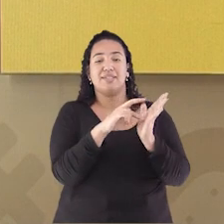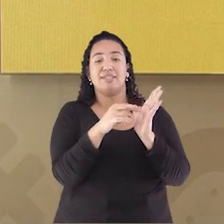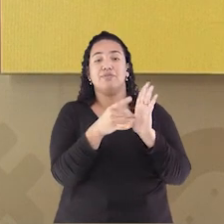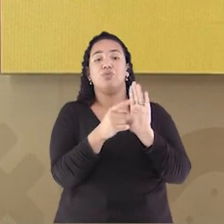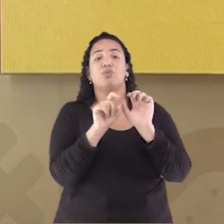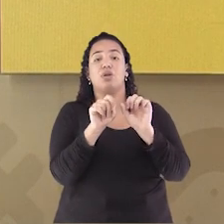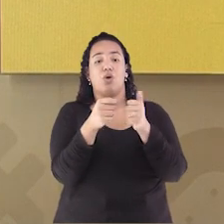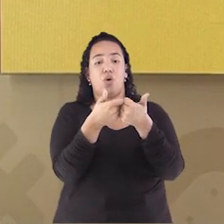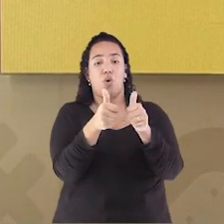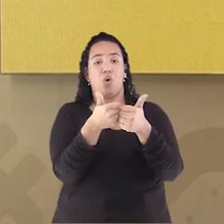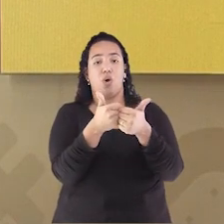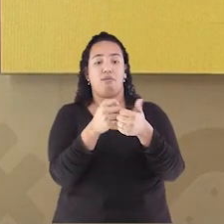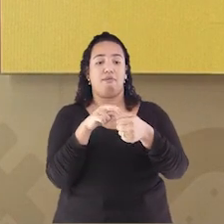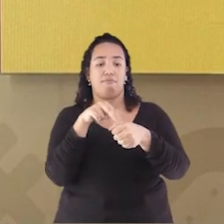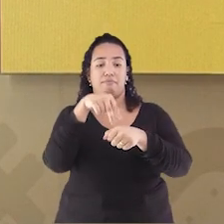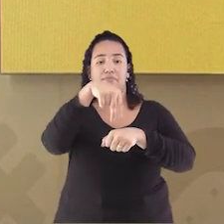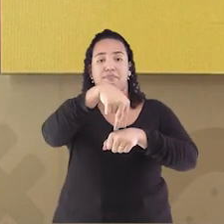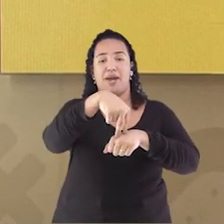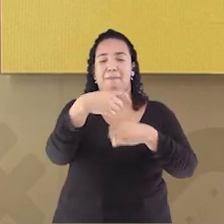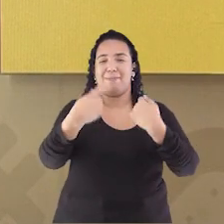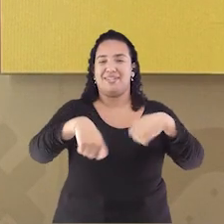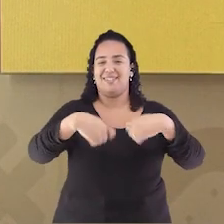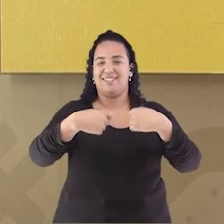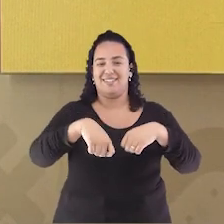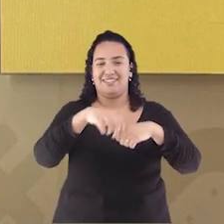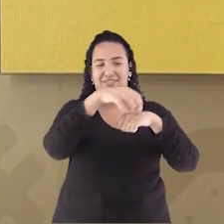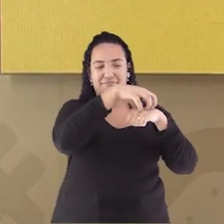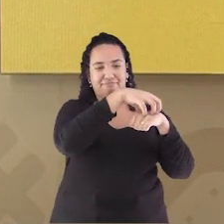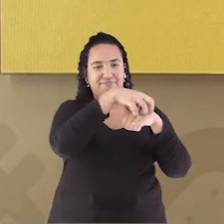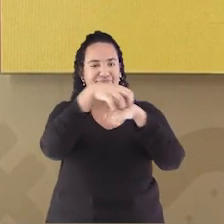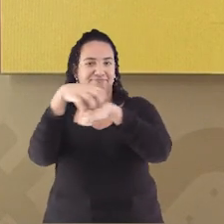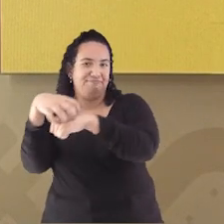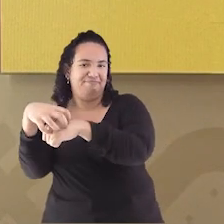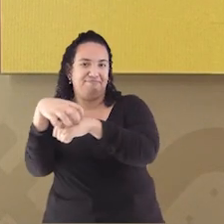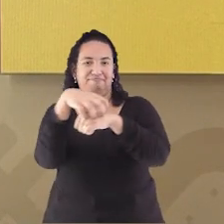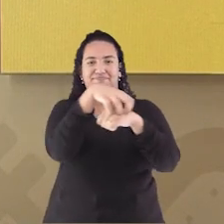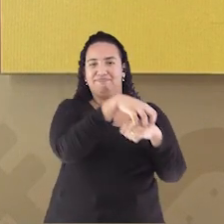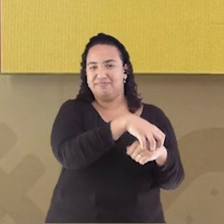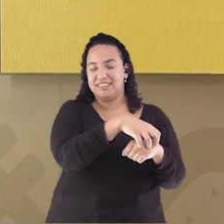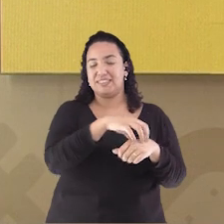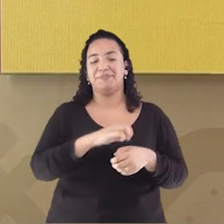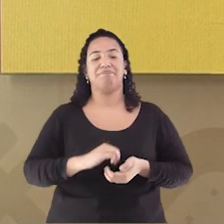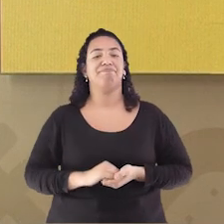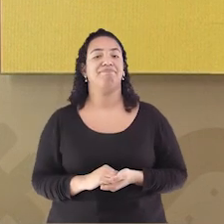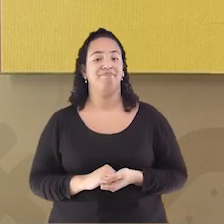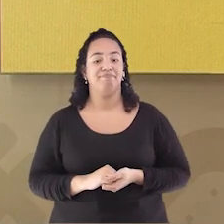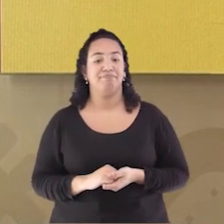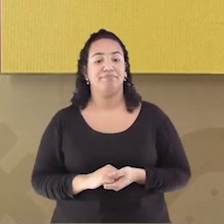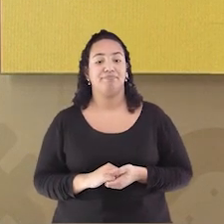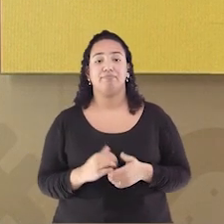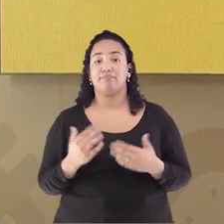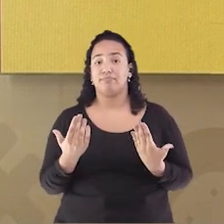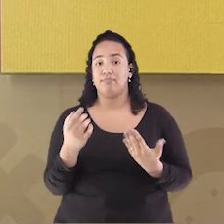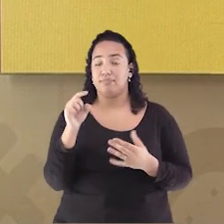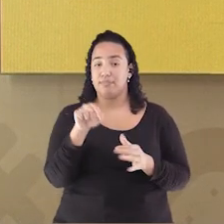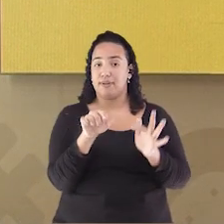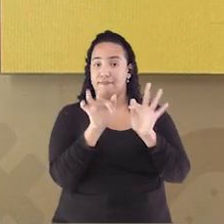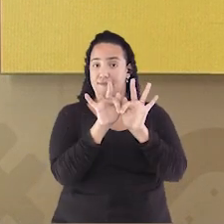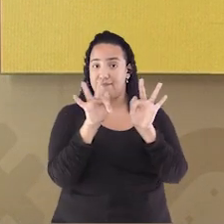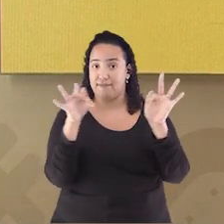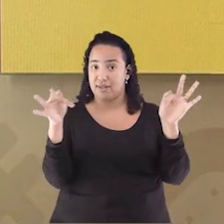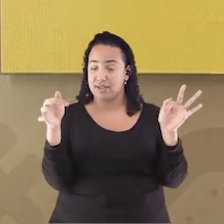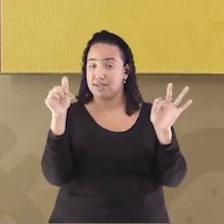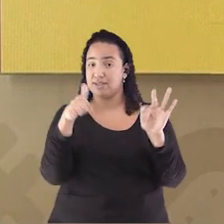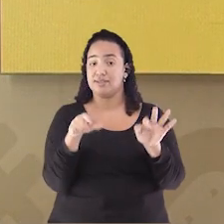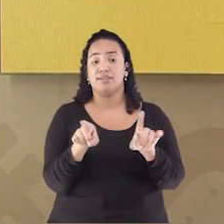precisamos entrar Em um ônibus Para ir de um lugar Para o outro Essa expressão